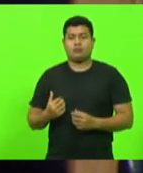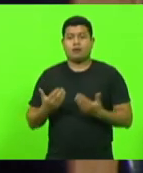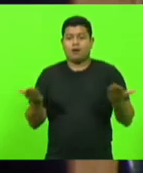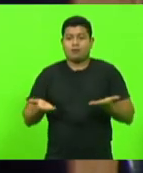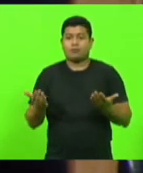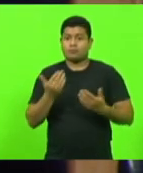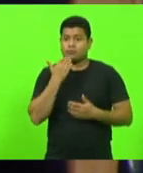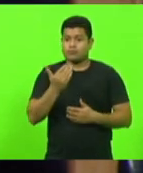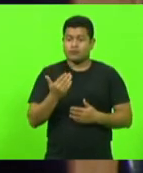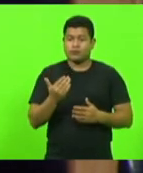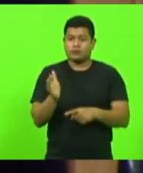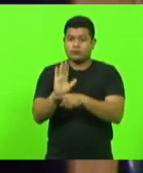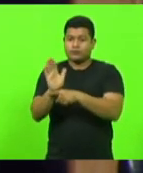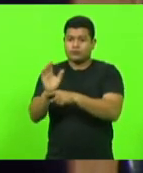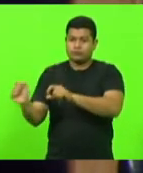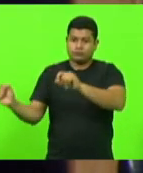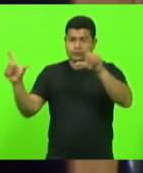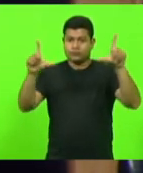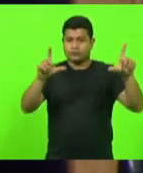própria Assembleia fez para nós. Obrigado.